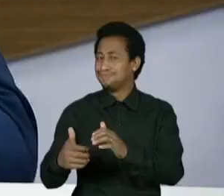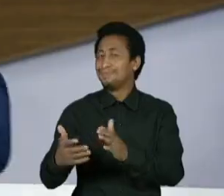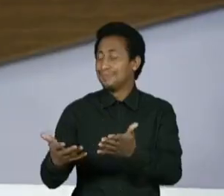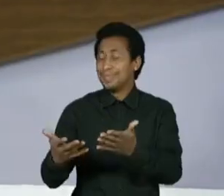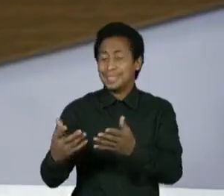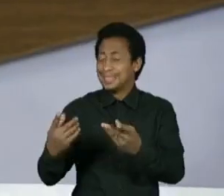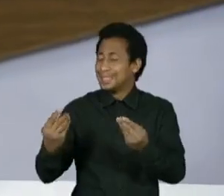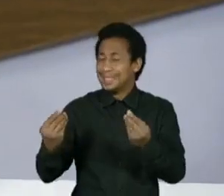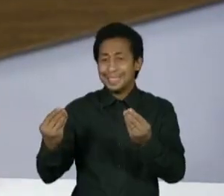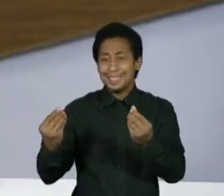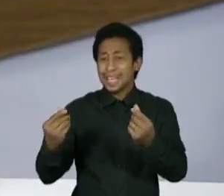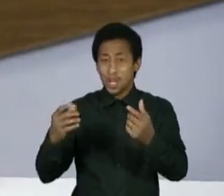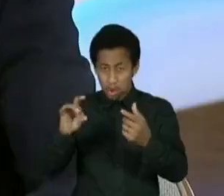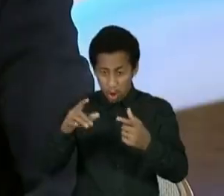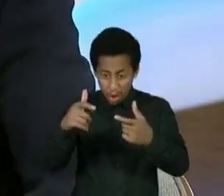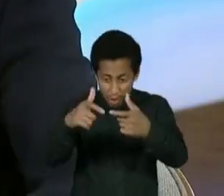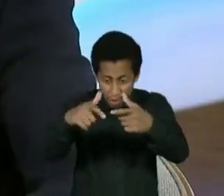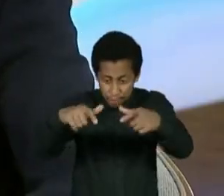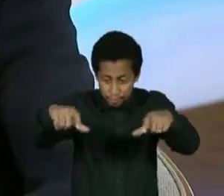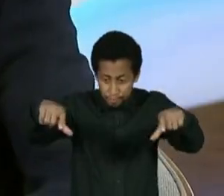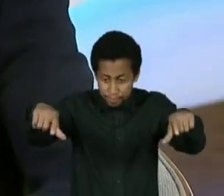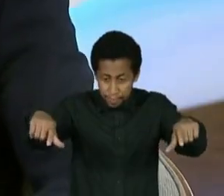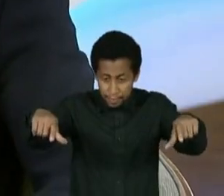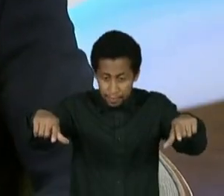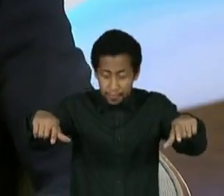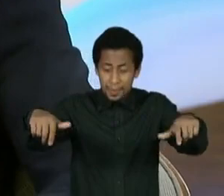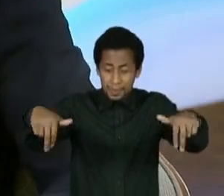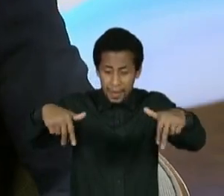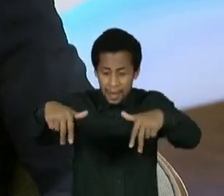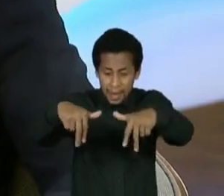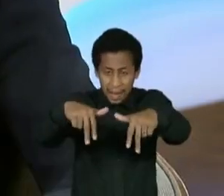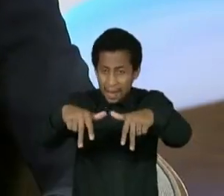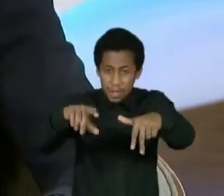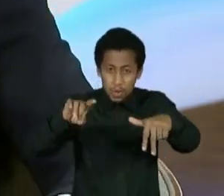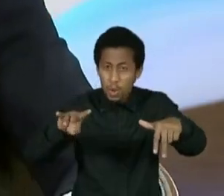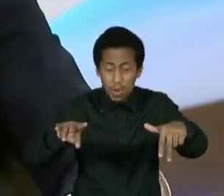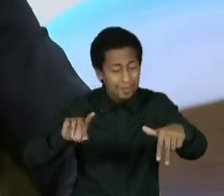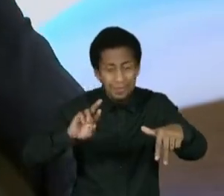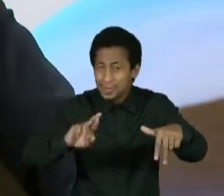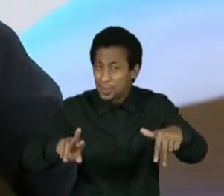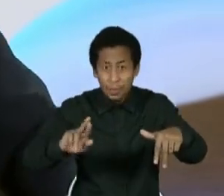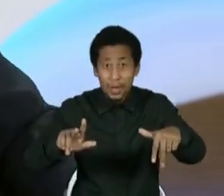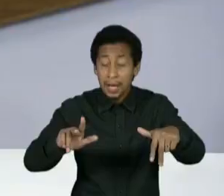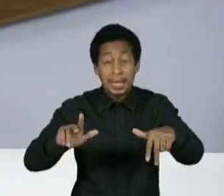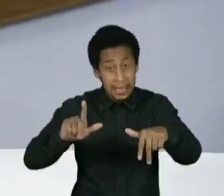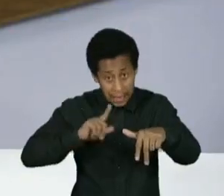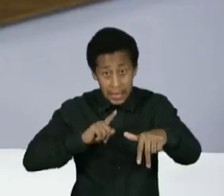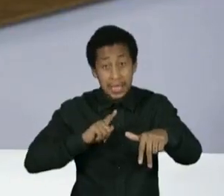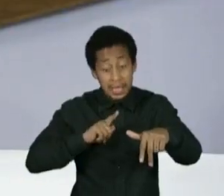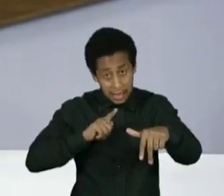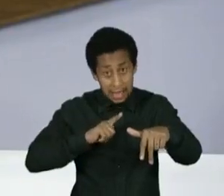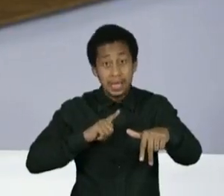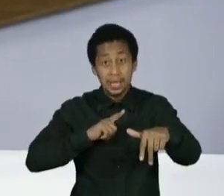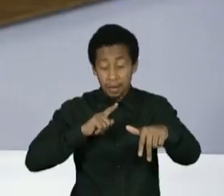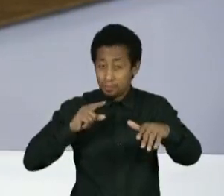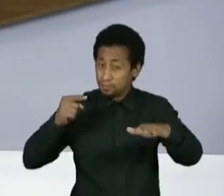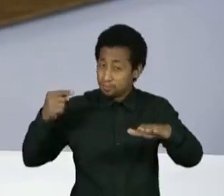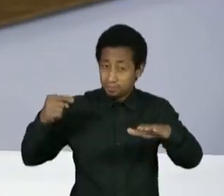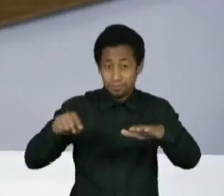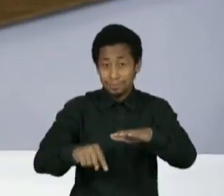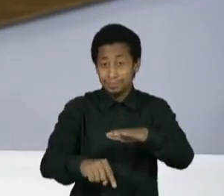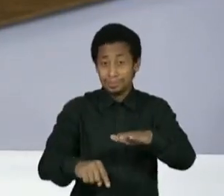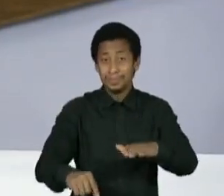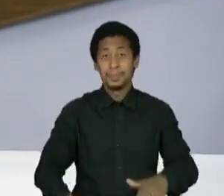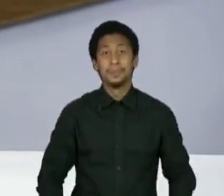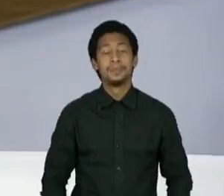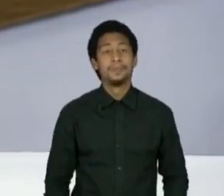Abel, futebol é muito mais daquilo que vocês veem dentro das quatro linhas, muito mais. Vou te fazer uma pergunta que tem a ver um pouco com o esquema tático também.